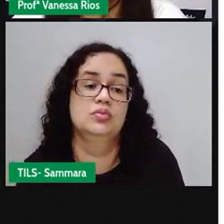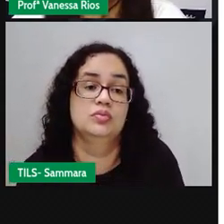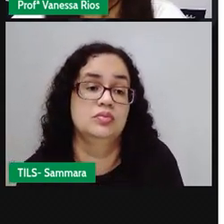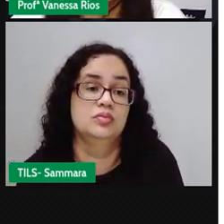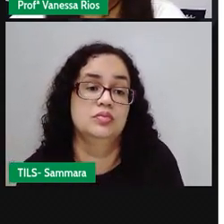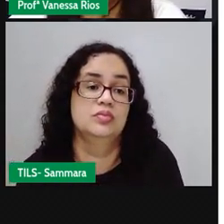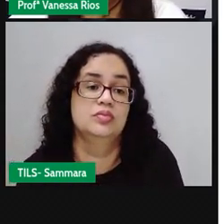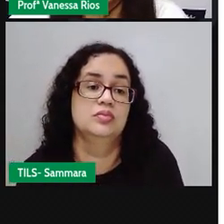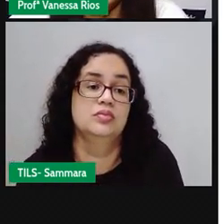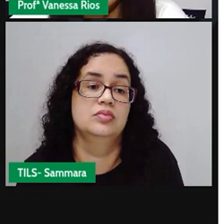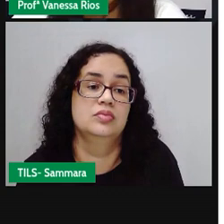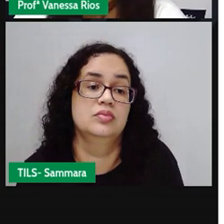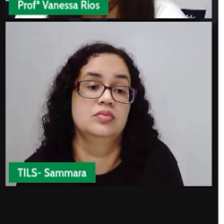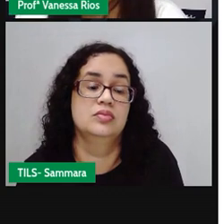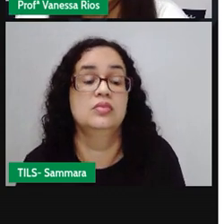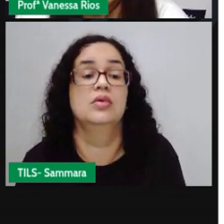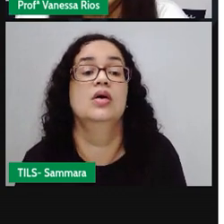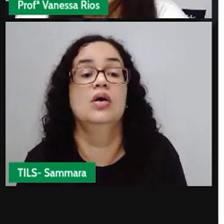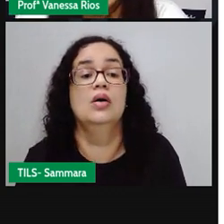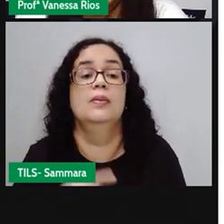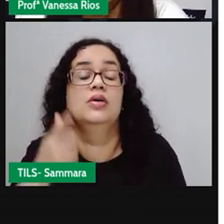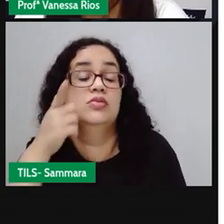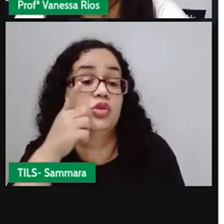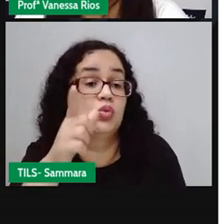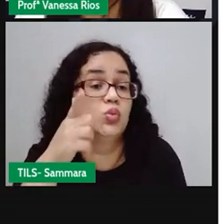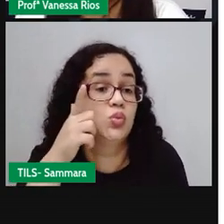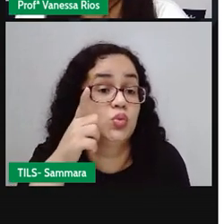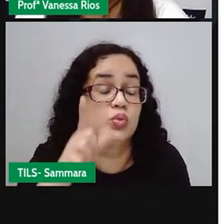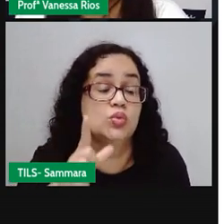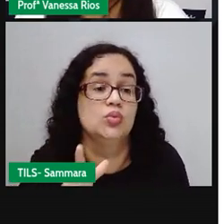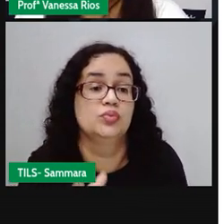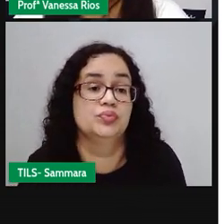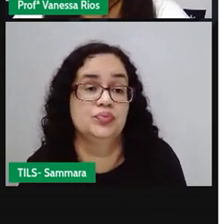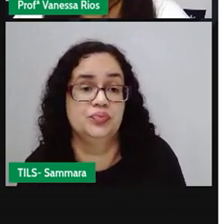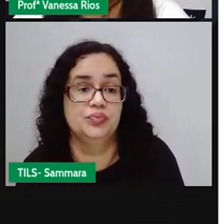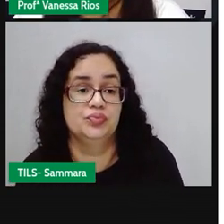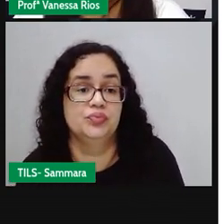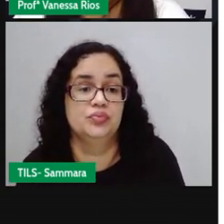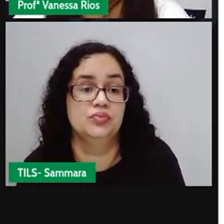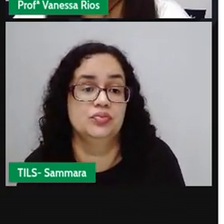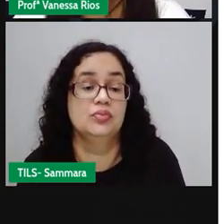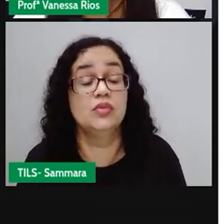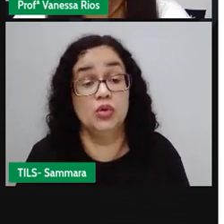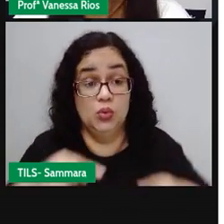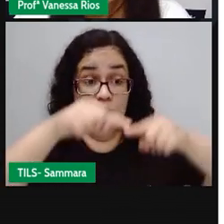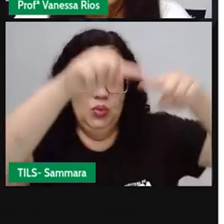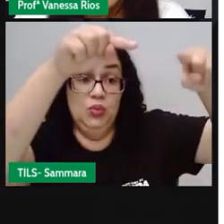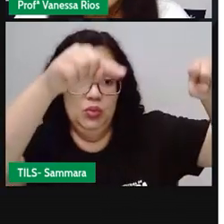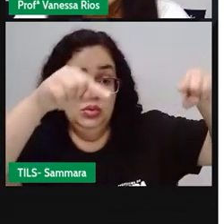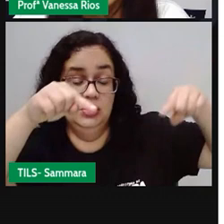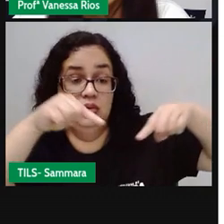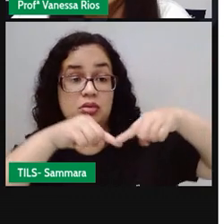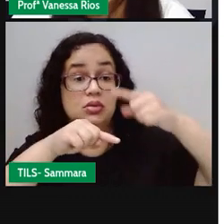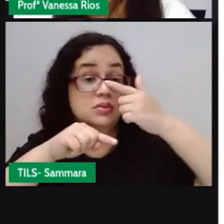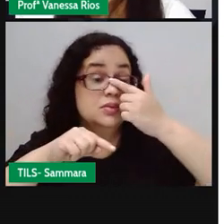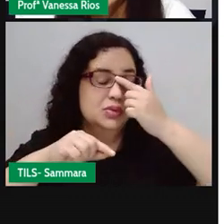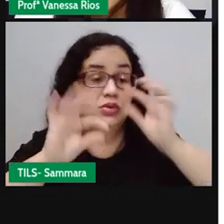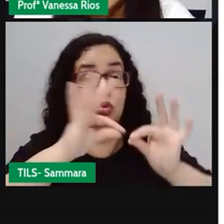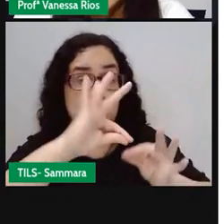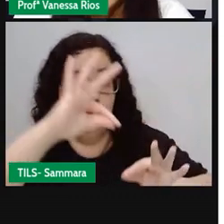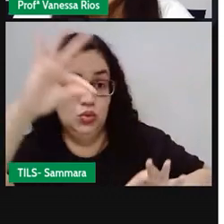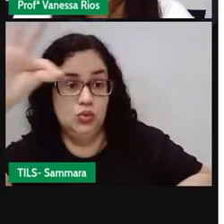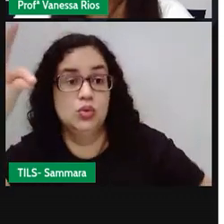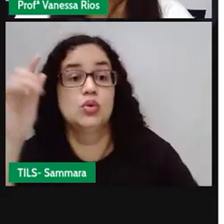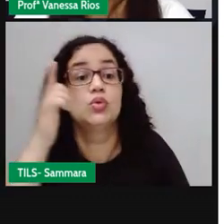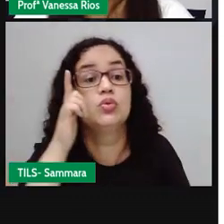Do alvo, né? Porque você tem que acertar. Quando os quadradinhos vão ficando mais longe, a gente tem que